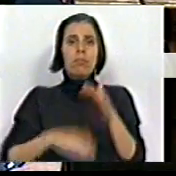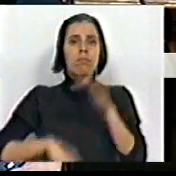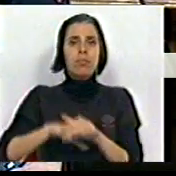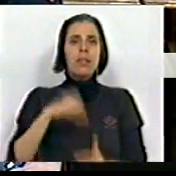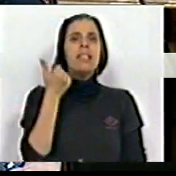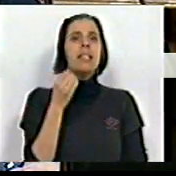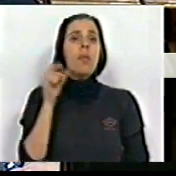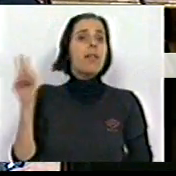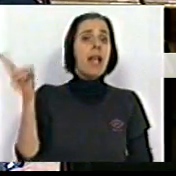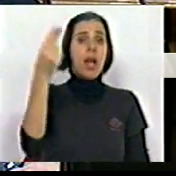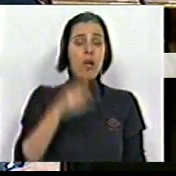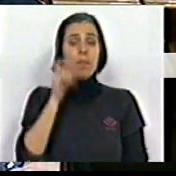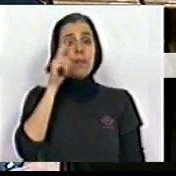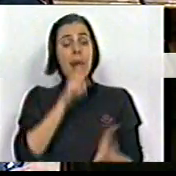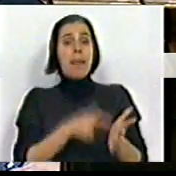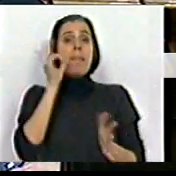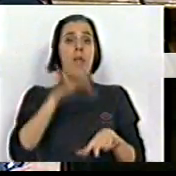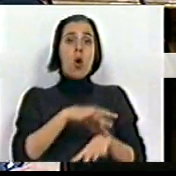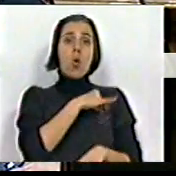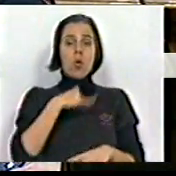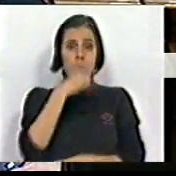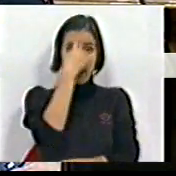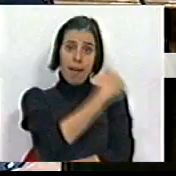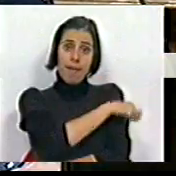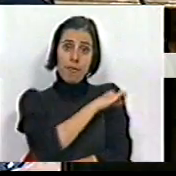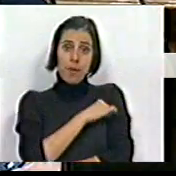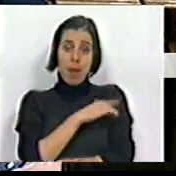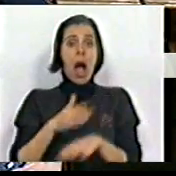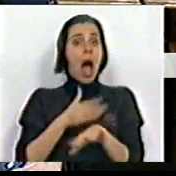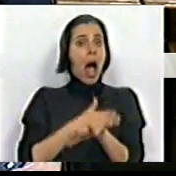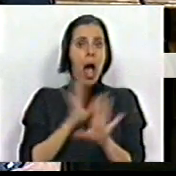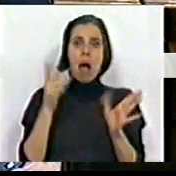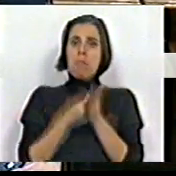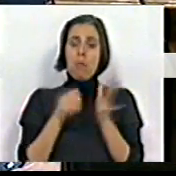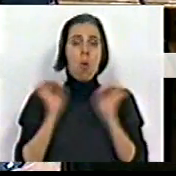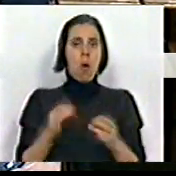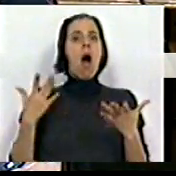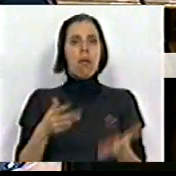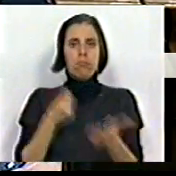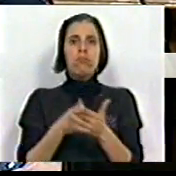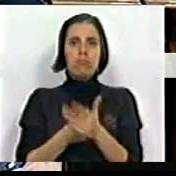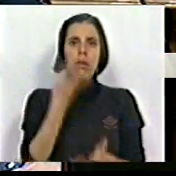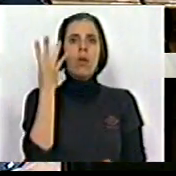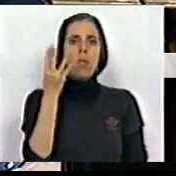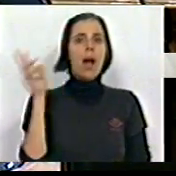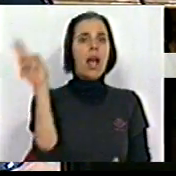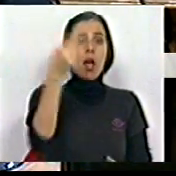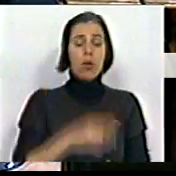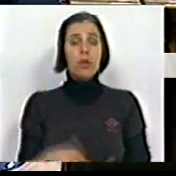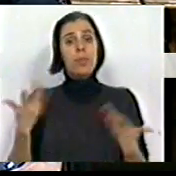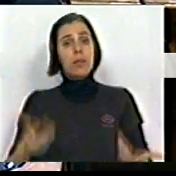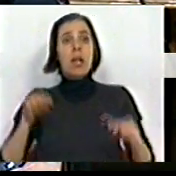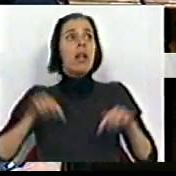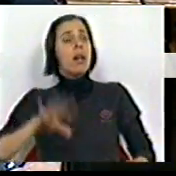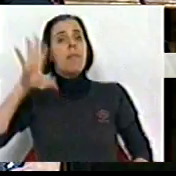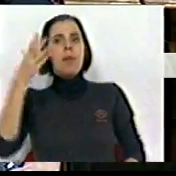até 50 euros. Quem precisa de uma consulta de enfermagem que antes não tinha qualquer custo agora paga 4 euros. E neste